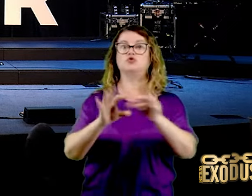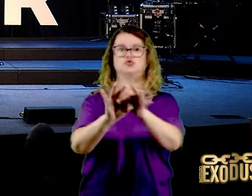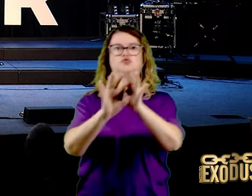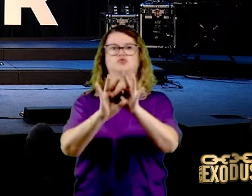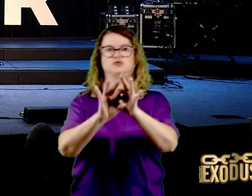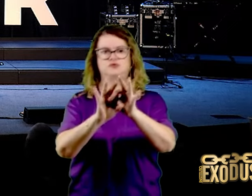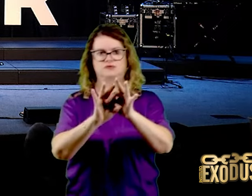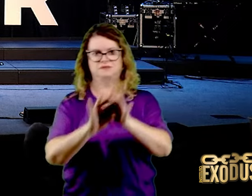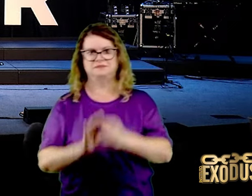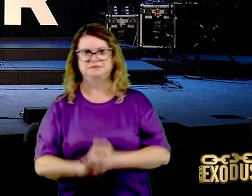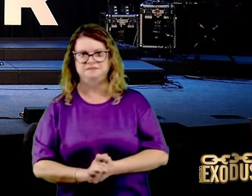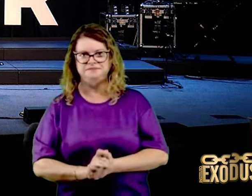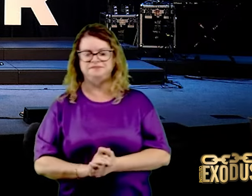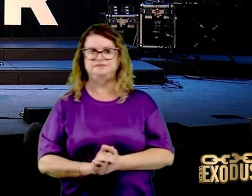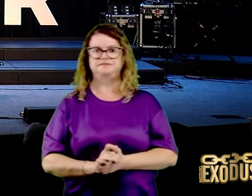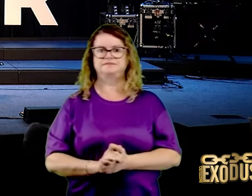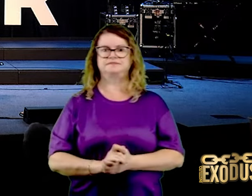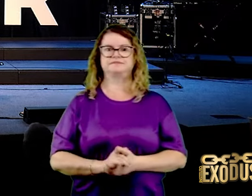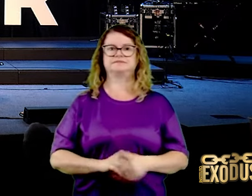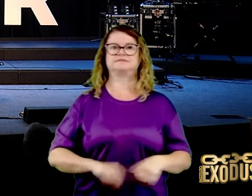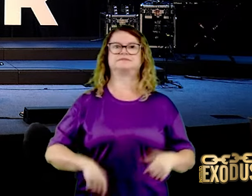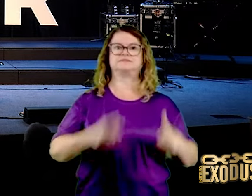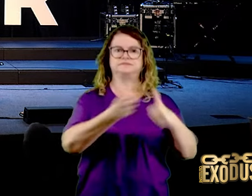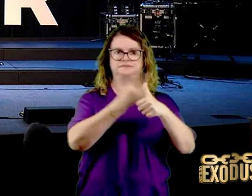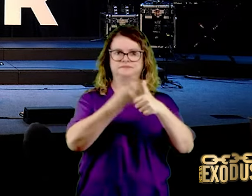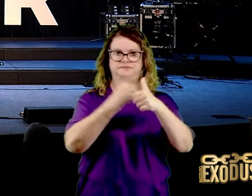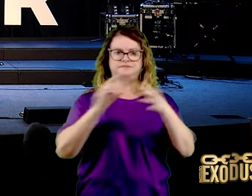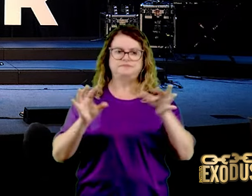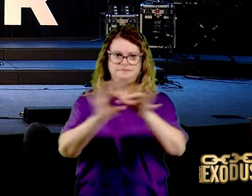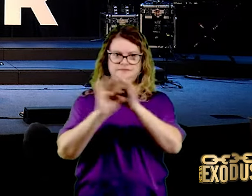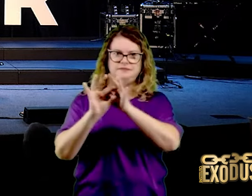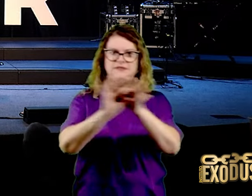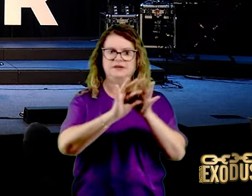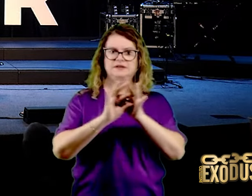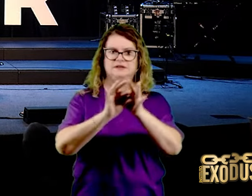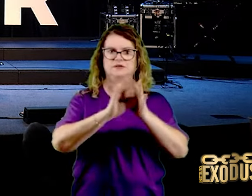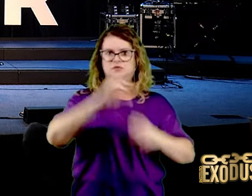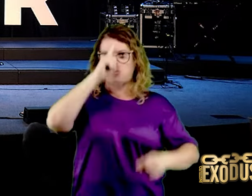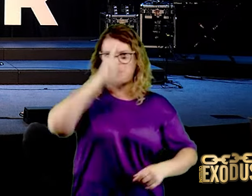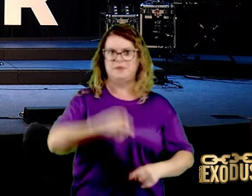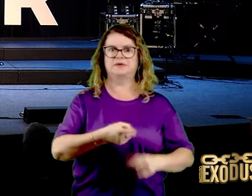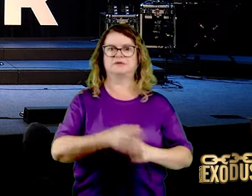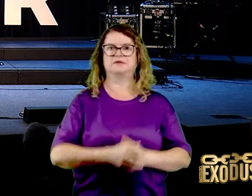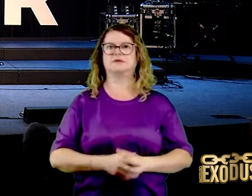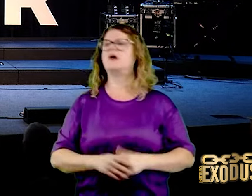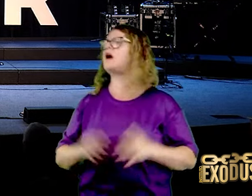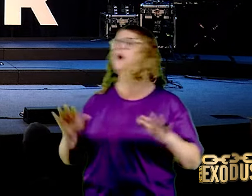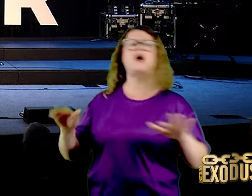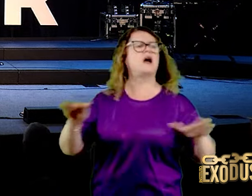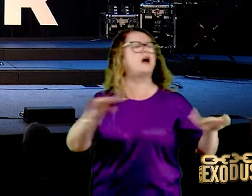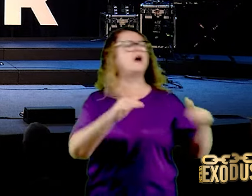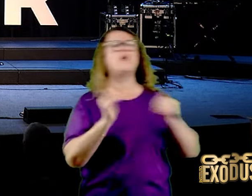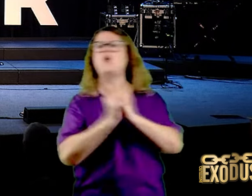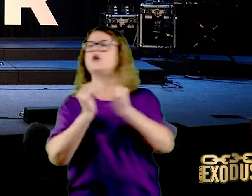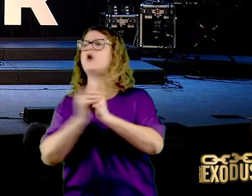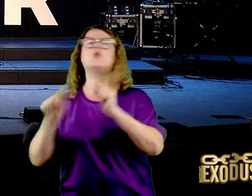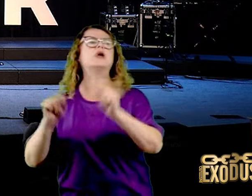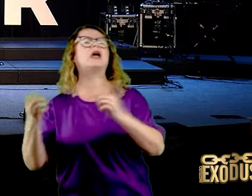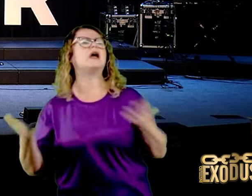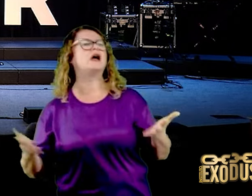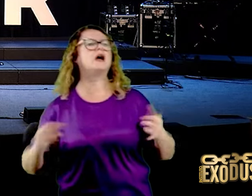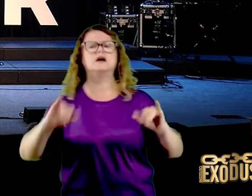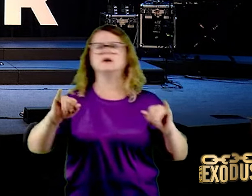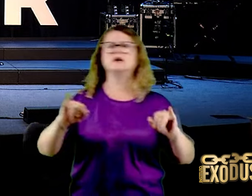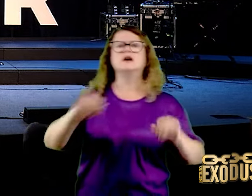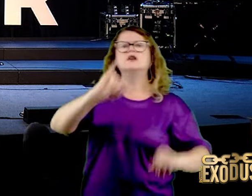O primeiro princípio é o princípio da unidade de comando. Nós vamos orar pelo quê? Nós vamos jejuar pelo